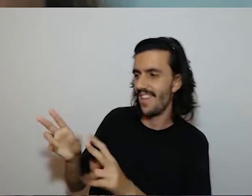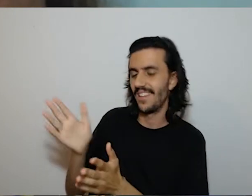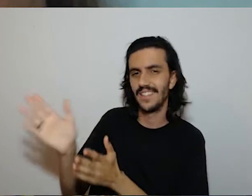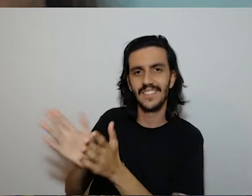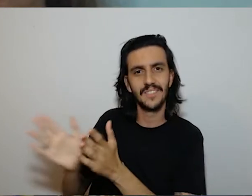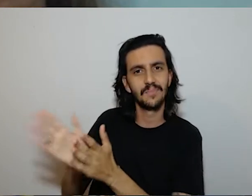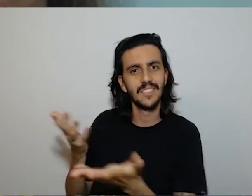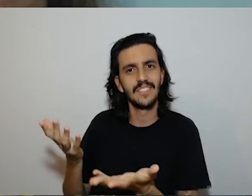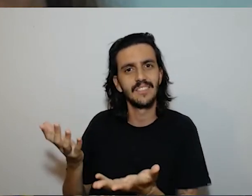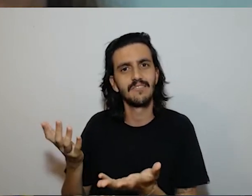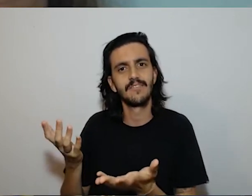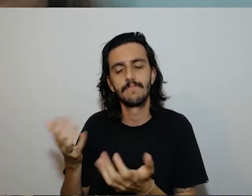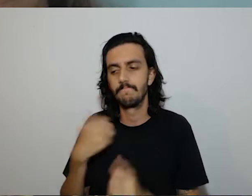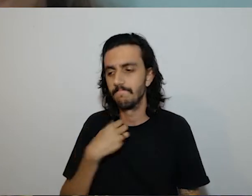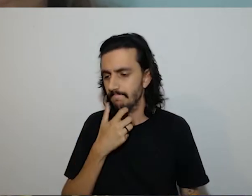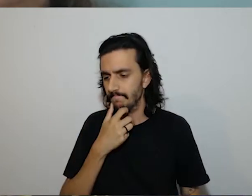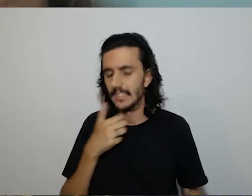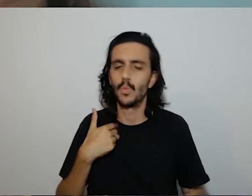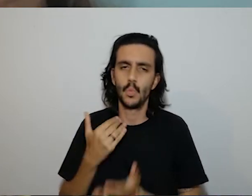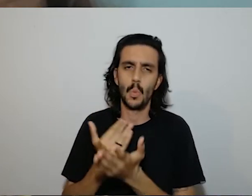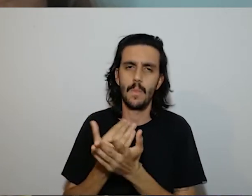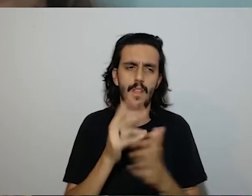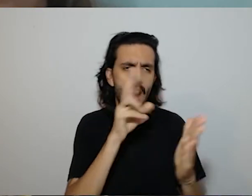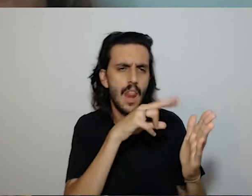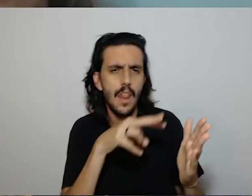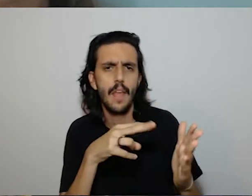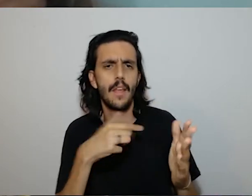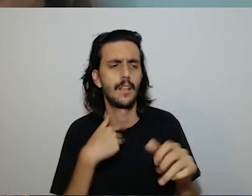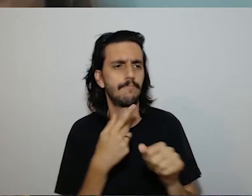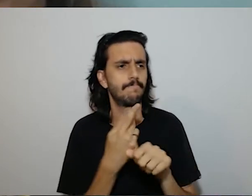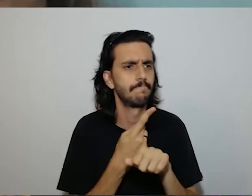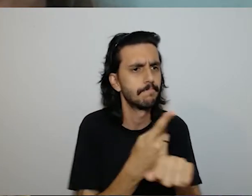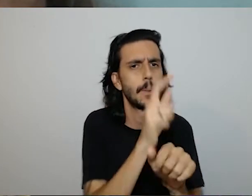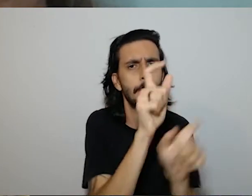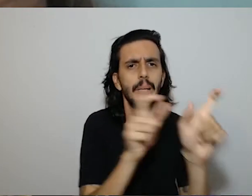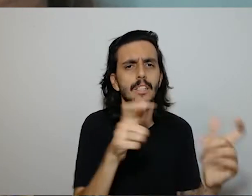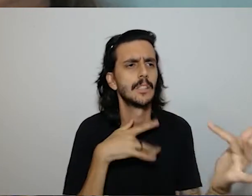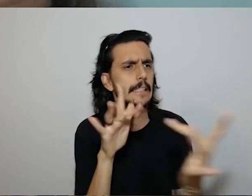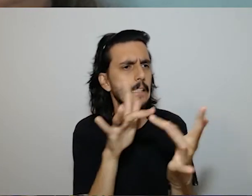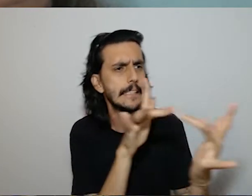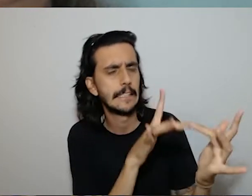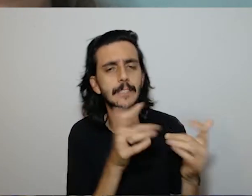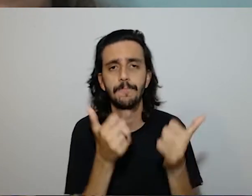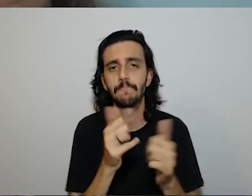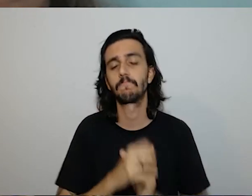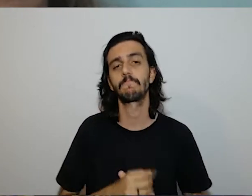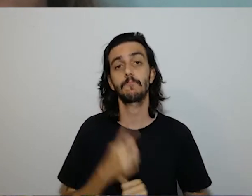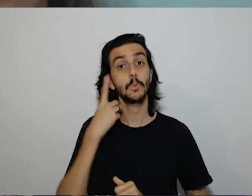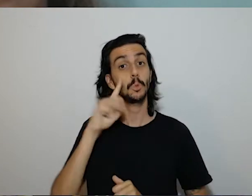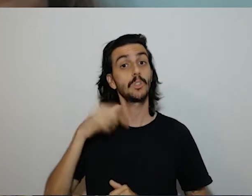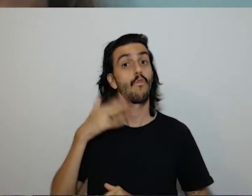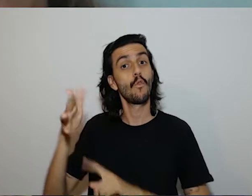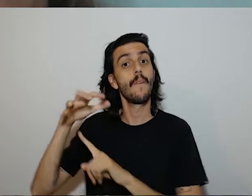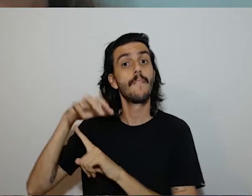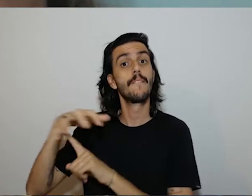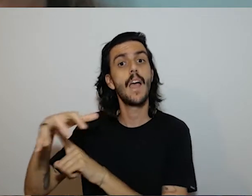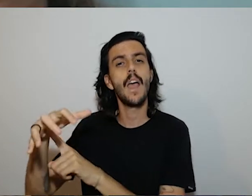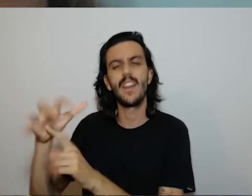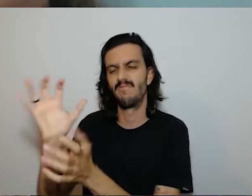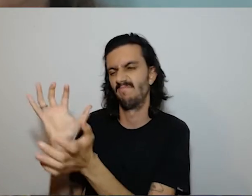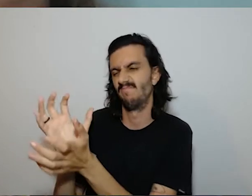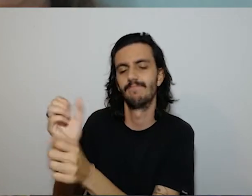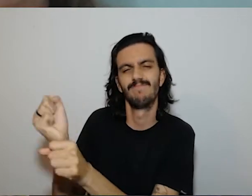a questão da acessibilidade comecei a ler comecei a procurar pessoas e fui a uma feira de